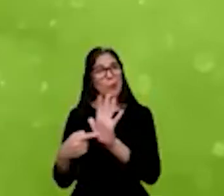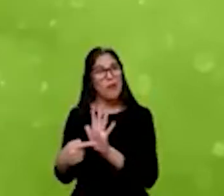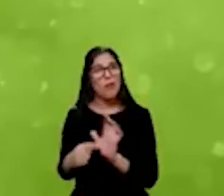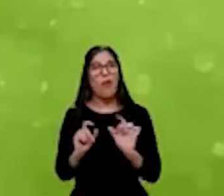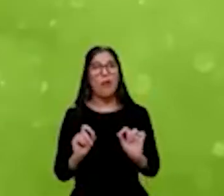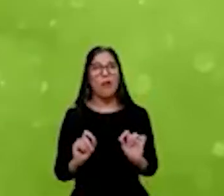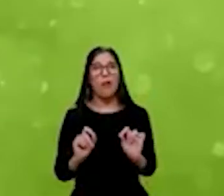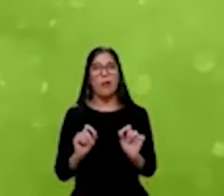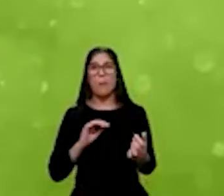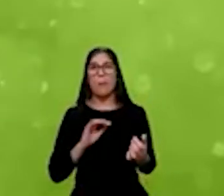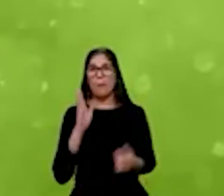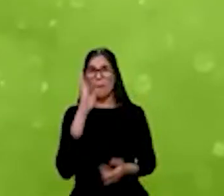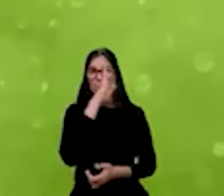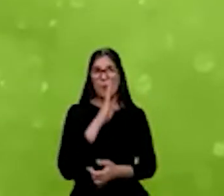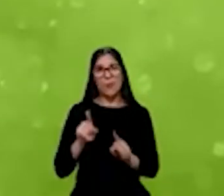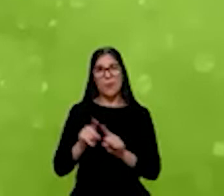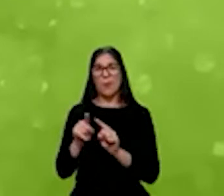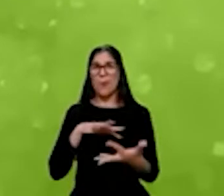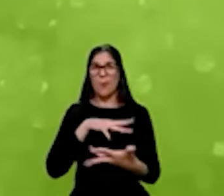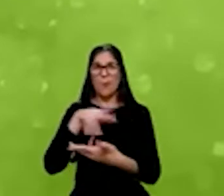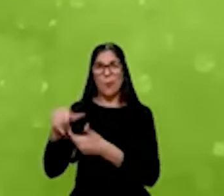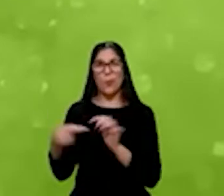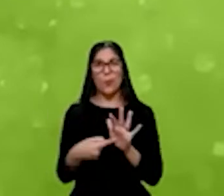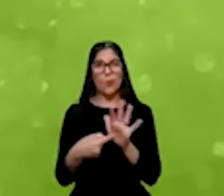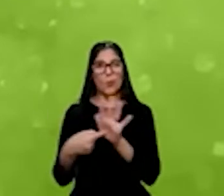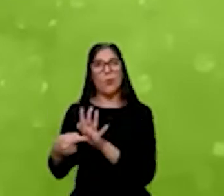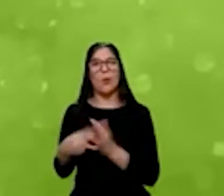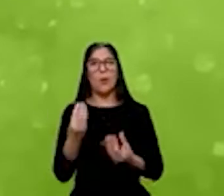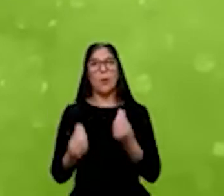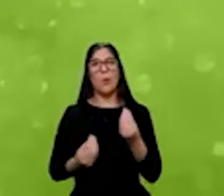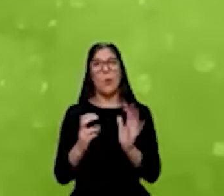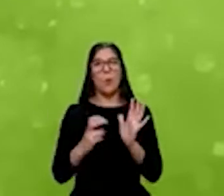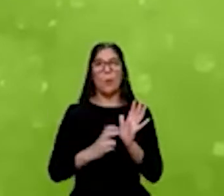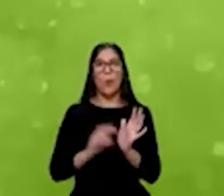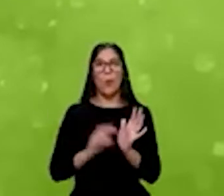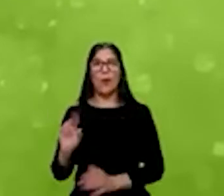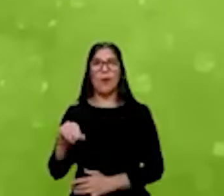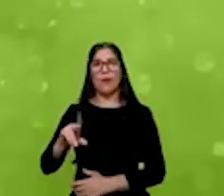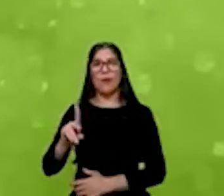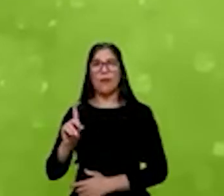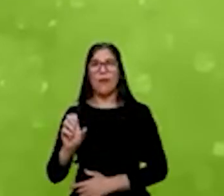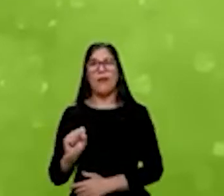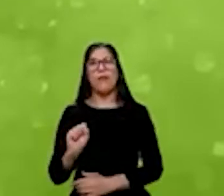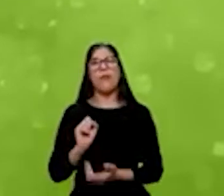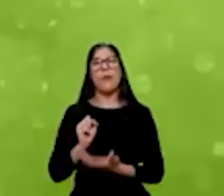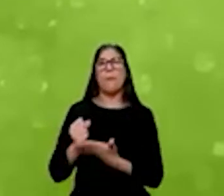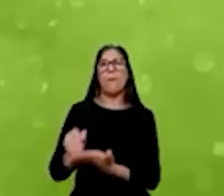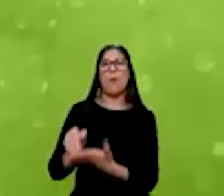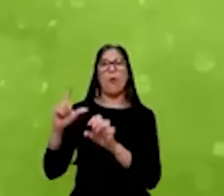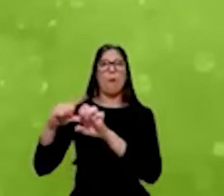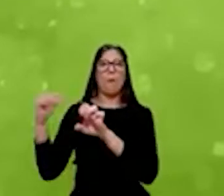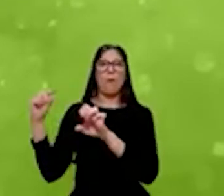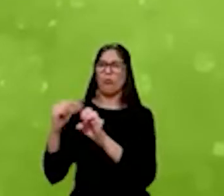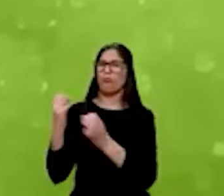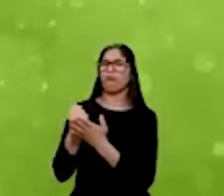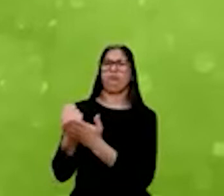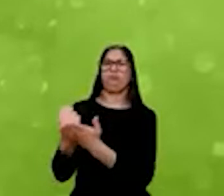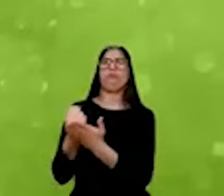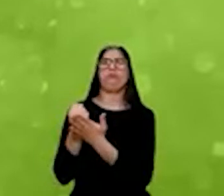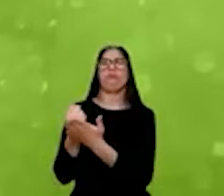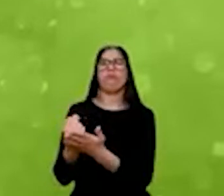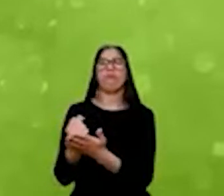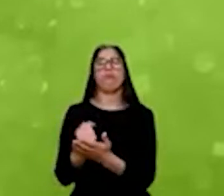Brasil e para o mundo como o BNDES apoia o empreendedorismo por meio de